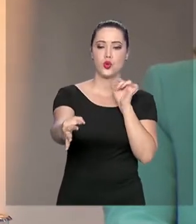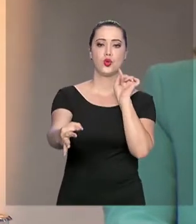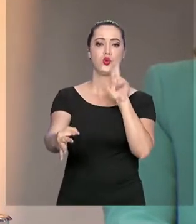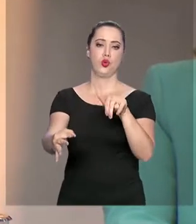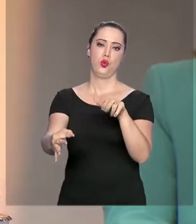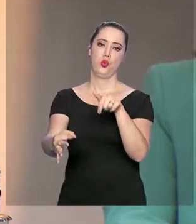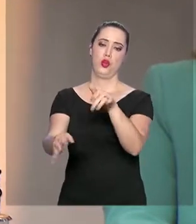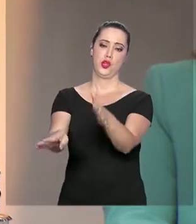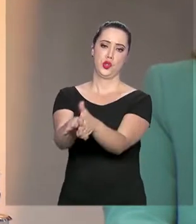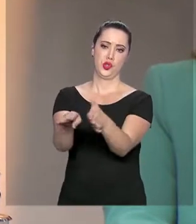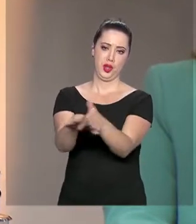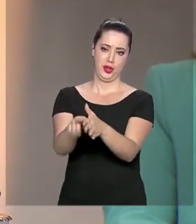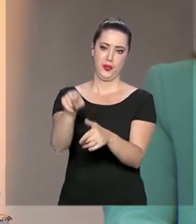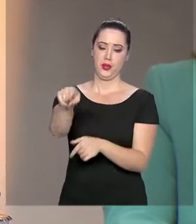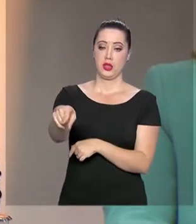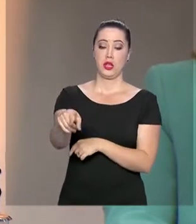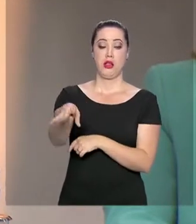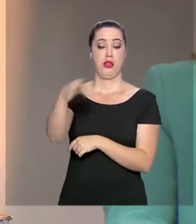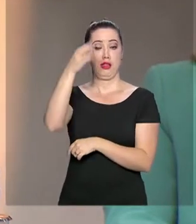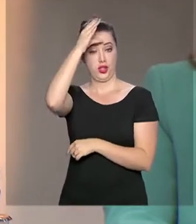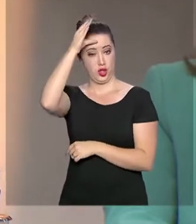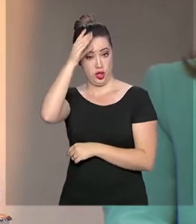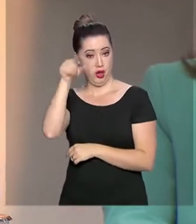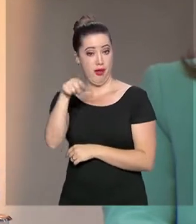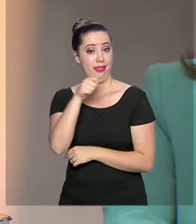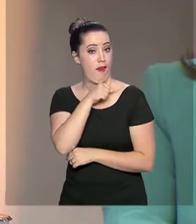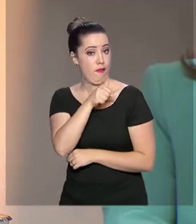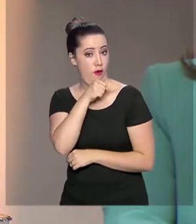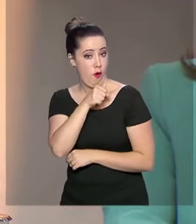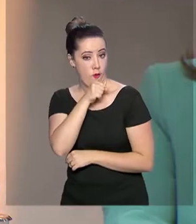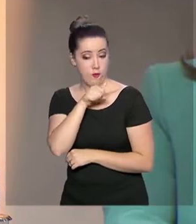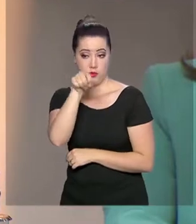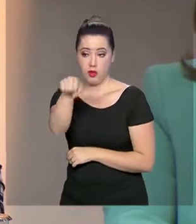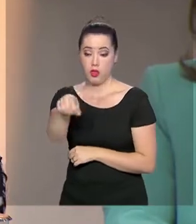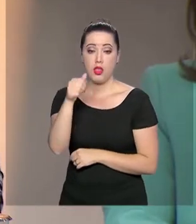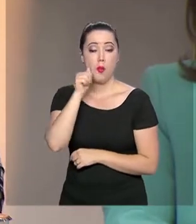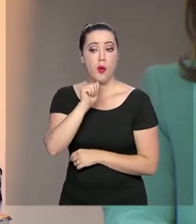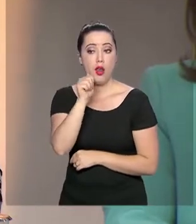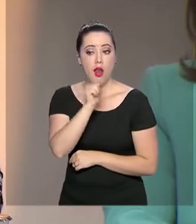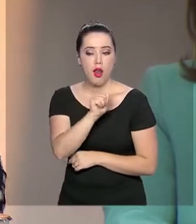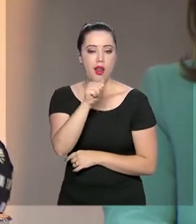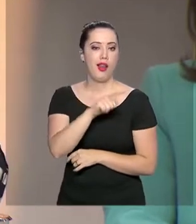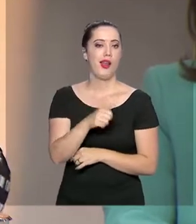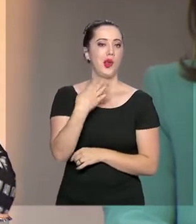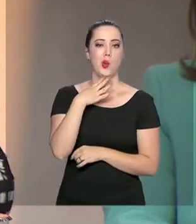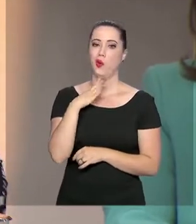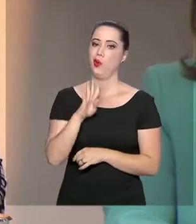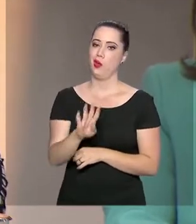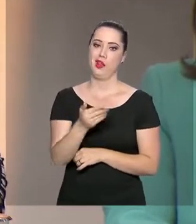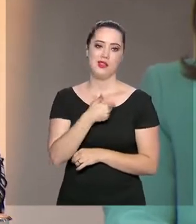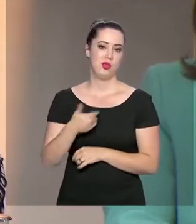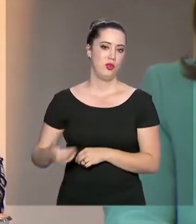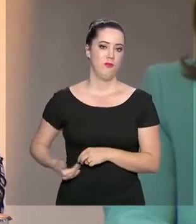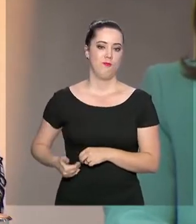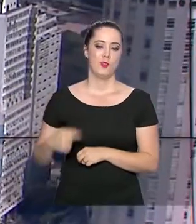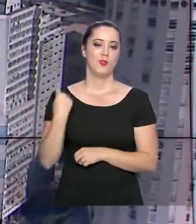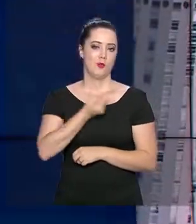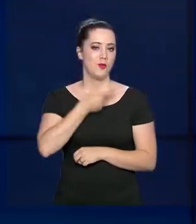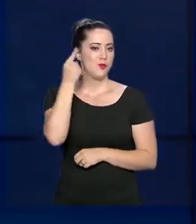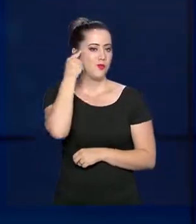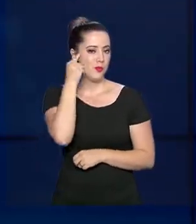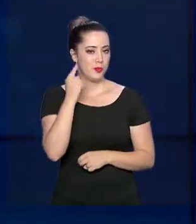chegou. É naquela tia, naquela avó, naquela mulher que a política pública não chegou, que nós estamos pensando nesse governo.